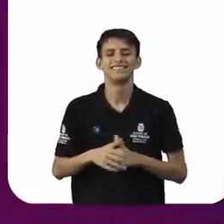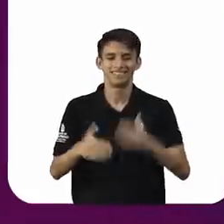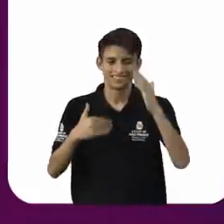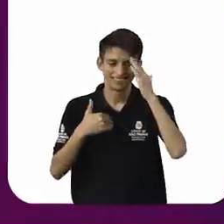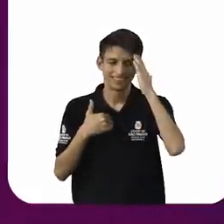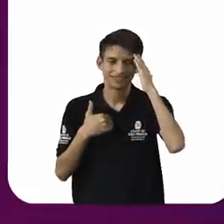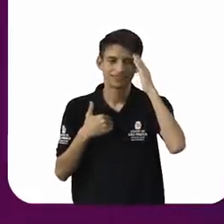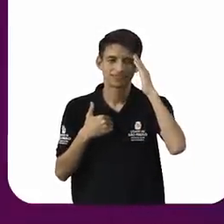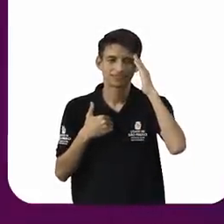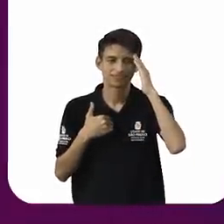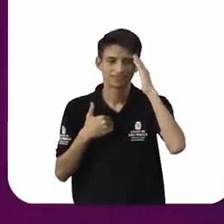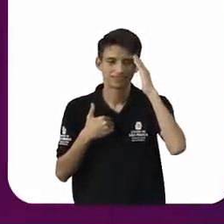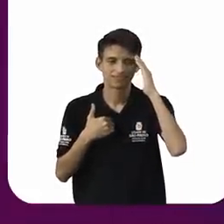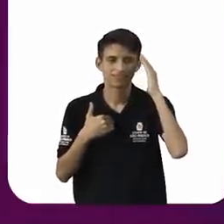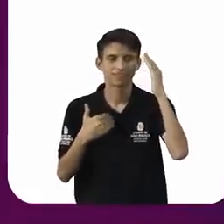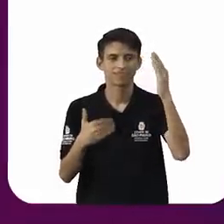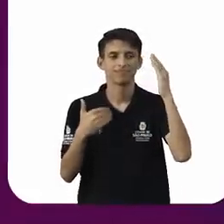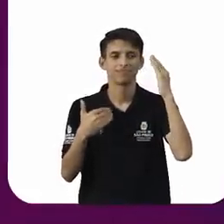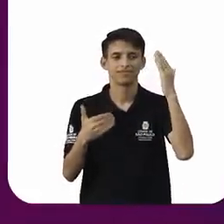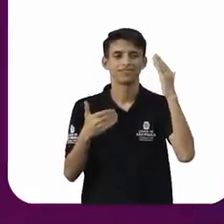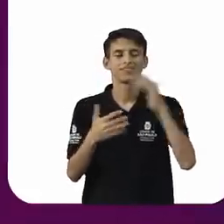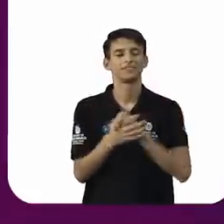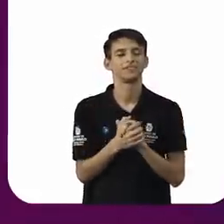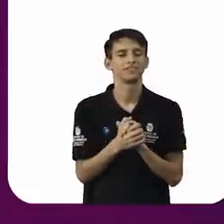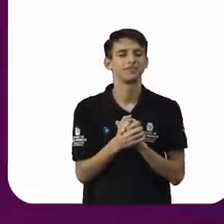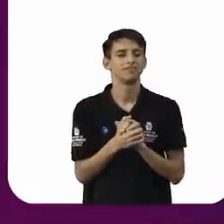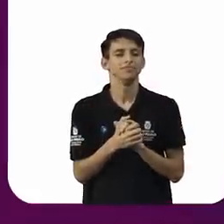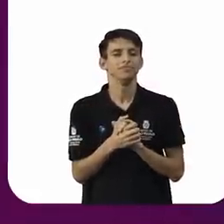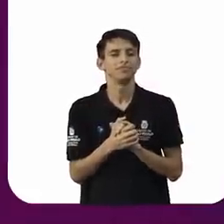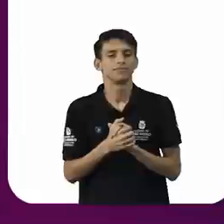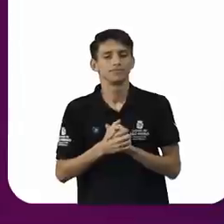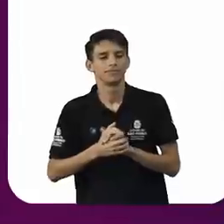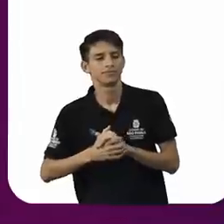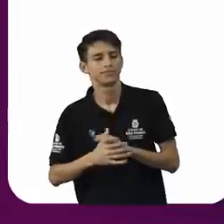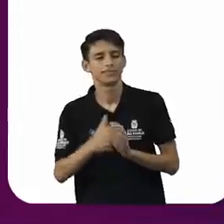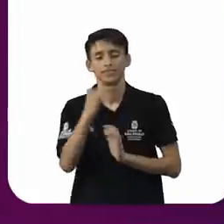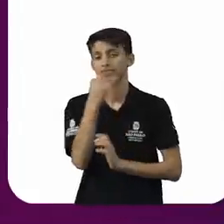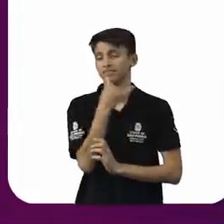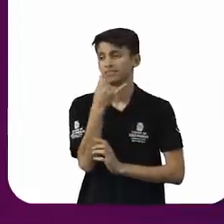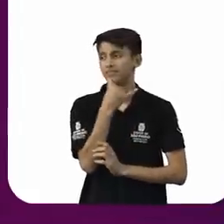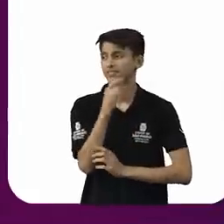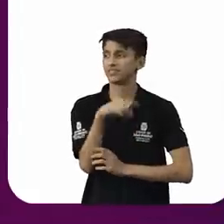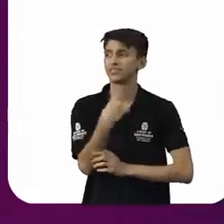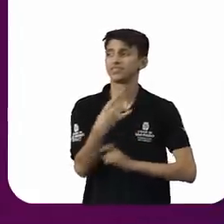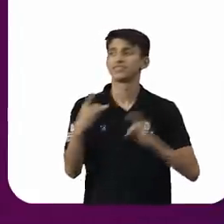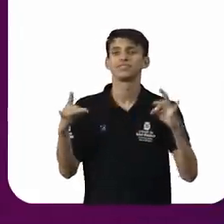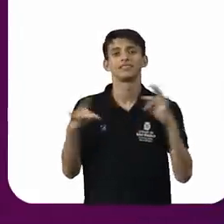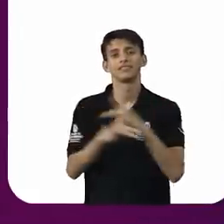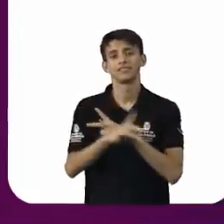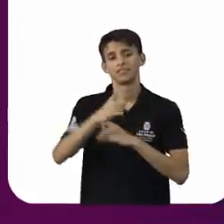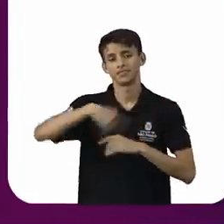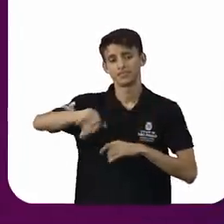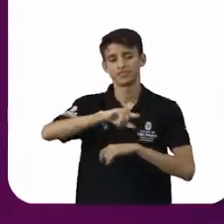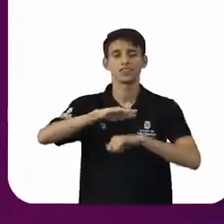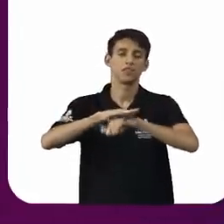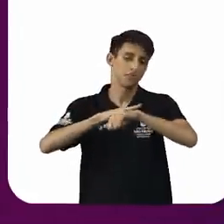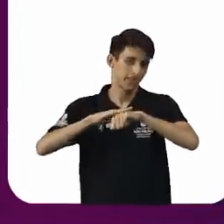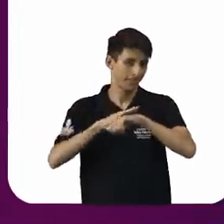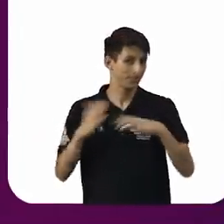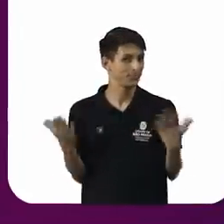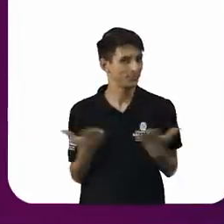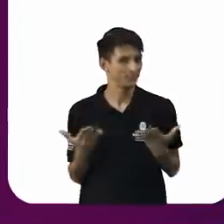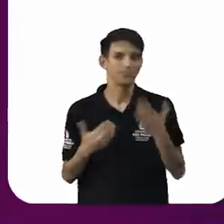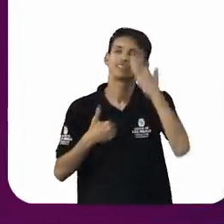muito obrigado. Prazer para todo nosso, muito obrigada, muito bem, é uma pena, mas encerramos a nossa roda de conversa de hoje,